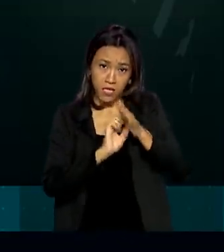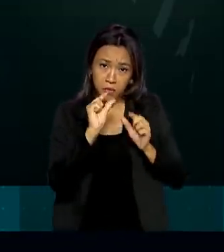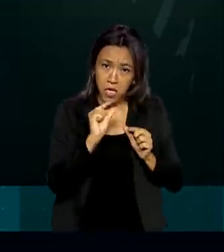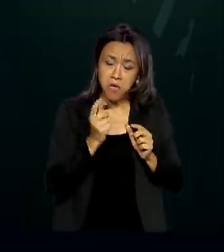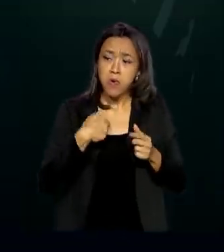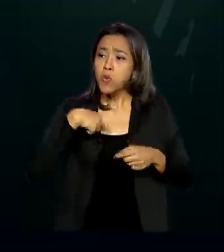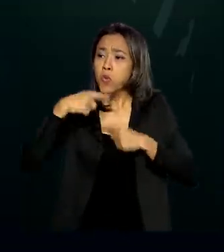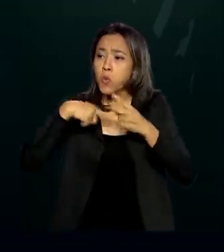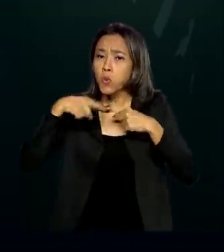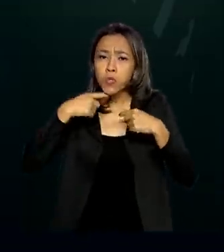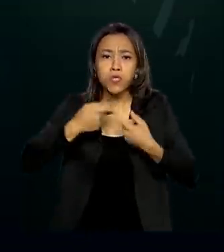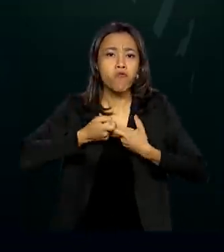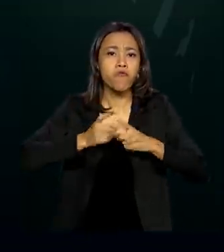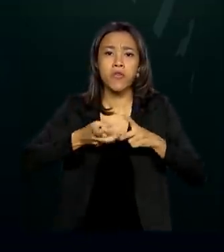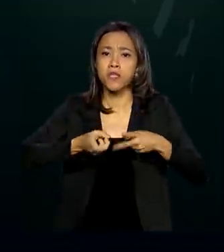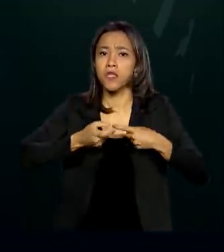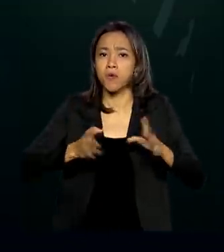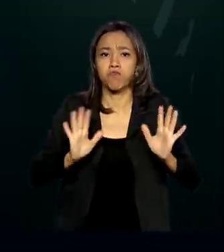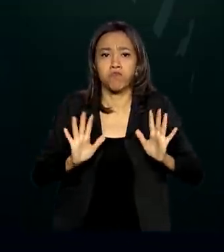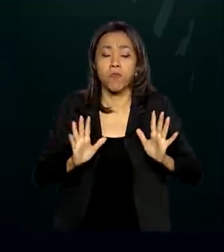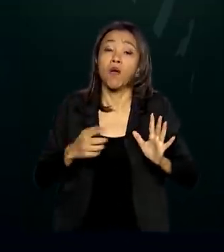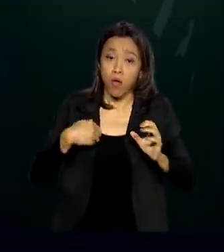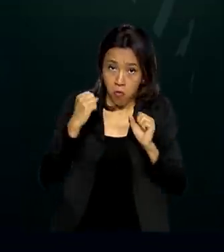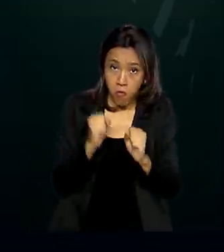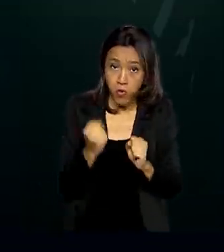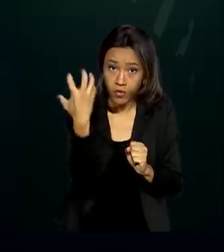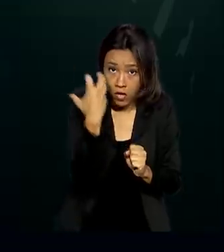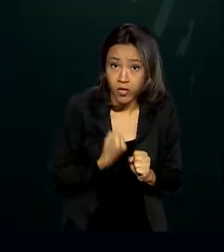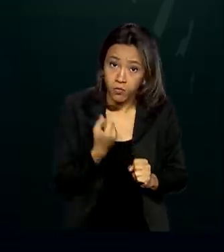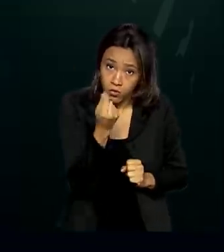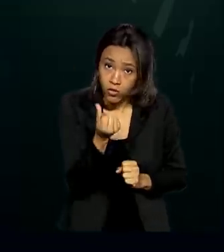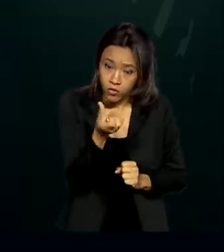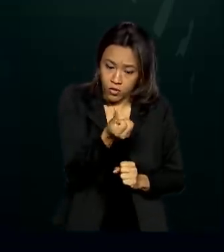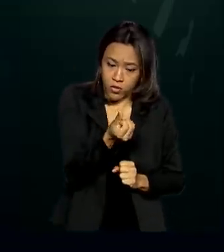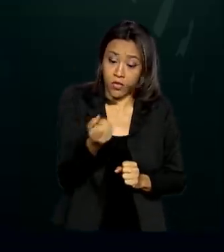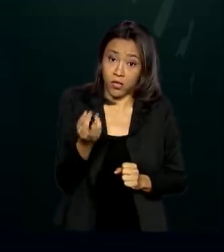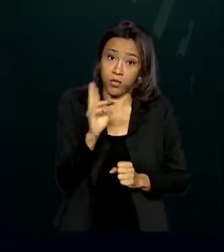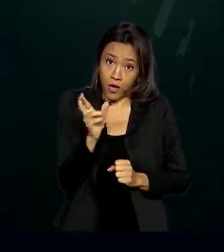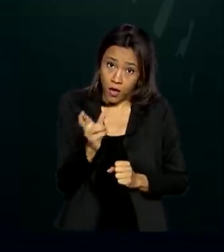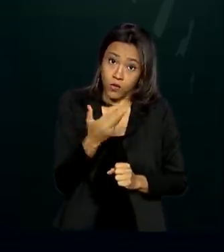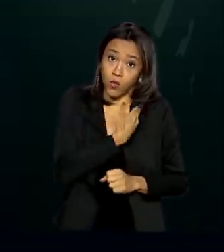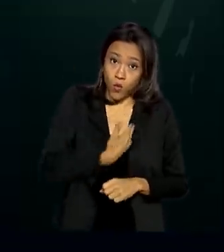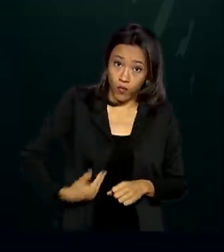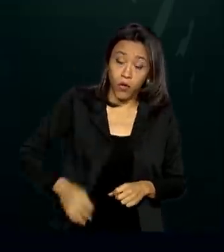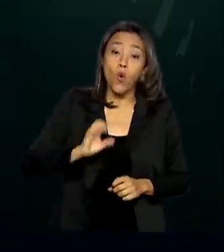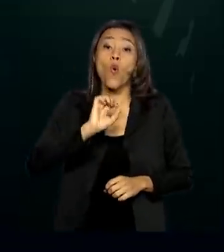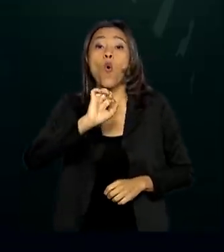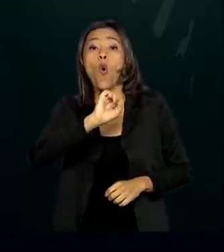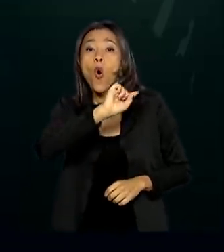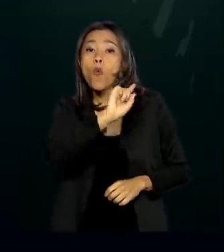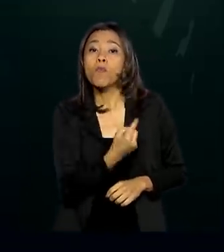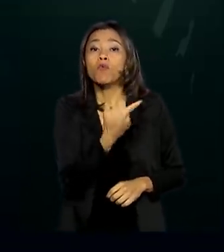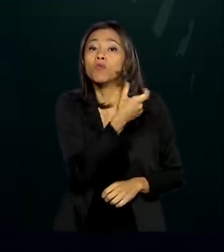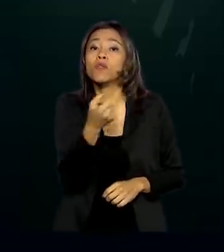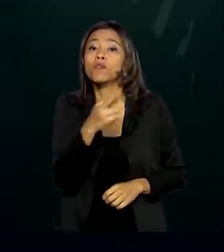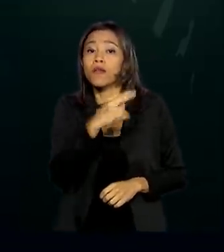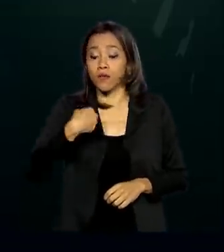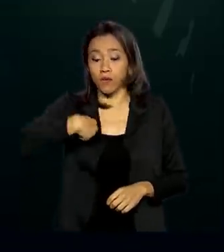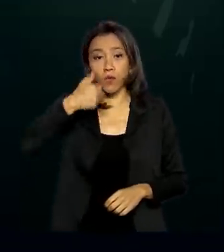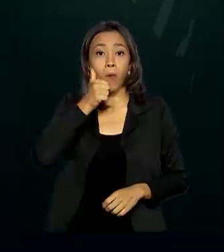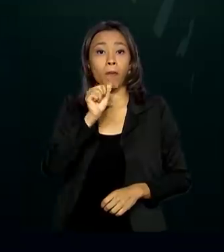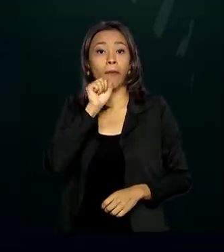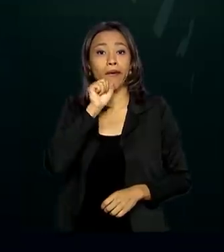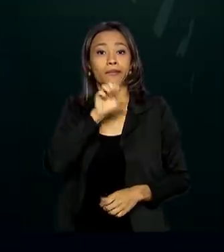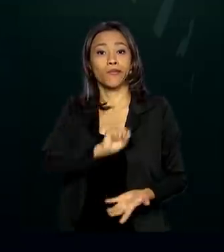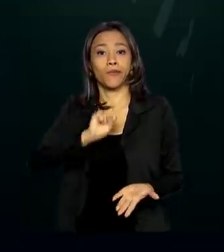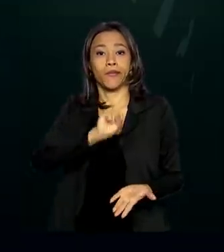produtos. Gostaria de saber se eu posso receber o benefício de R$ 600 do governo ou de R$.200, já que eu sou mãe solteira e vivo sozinha com meu